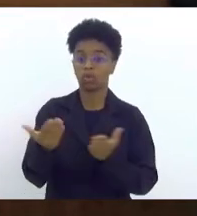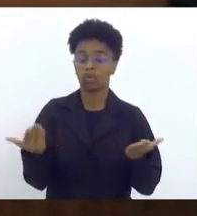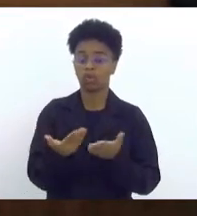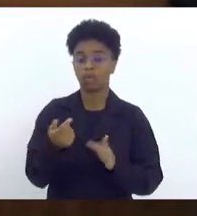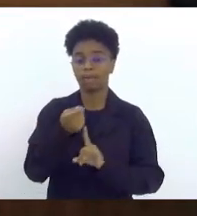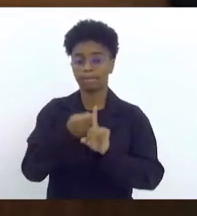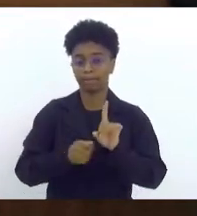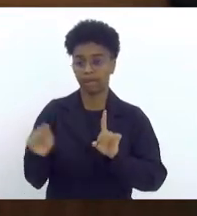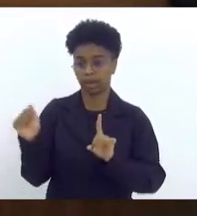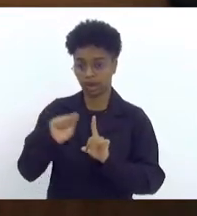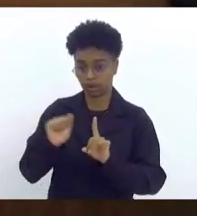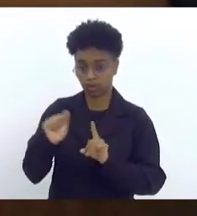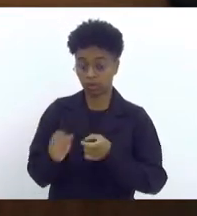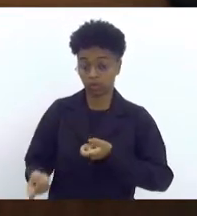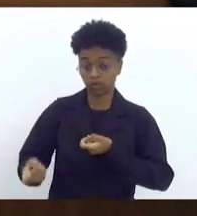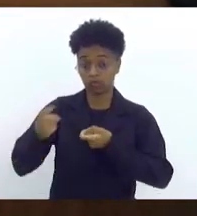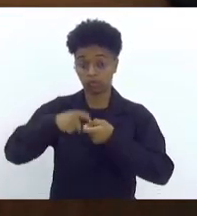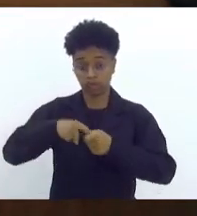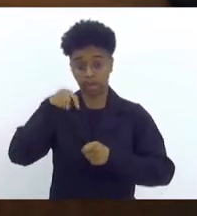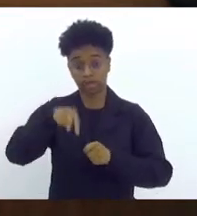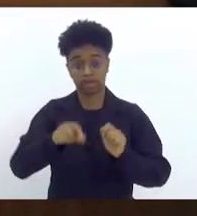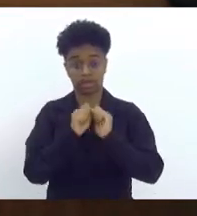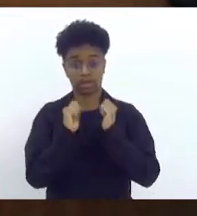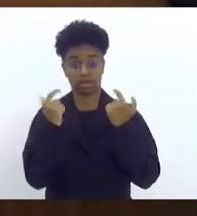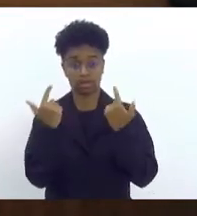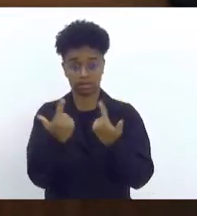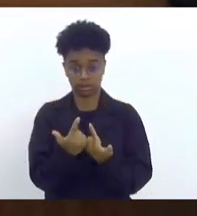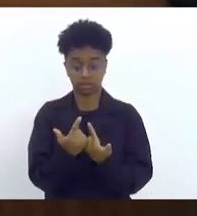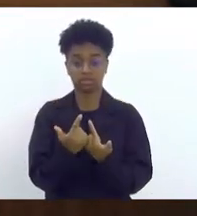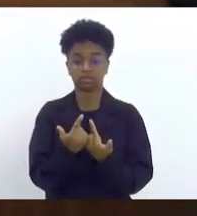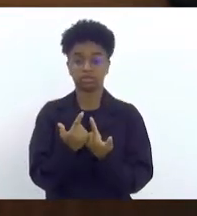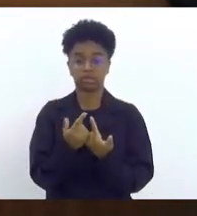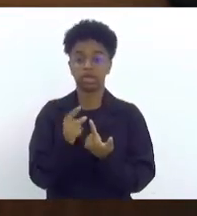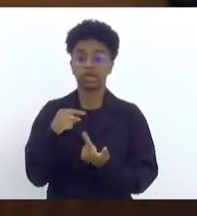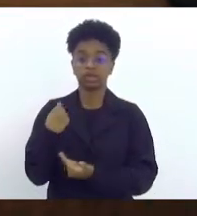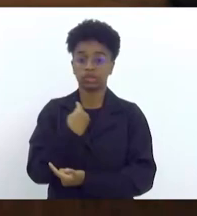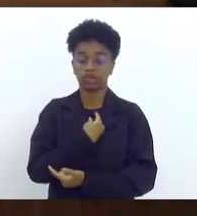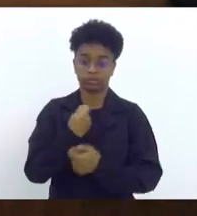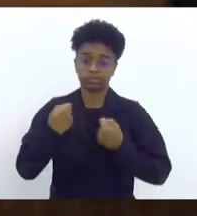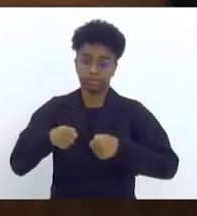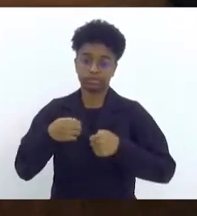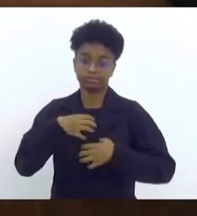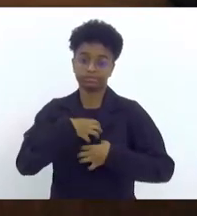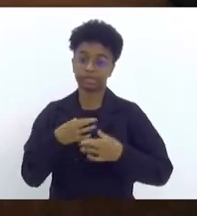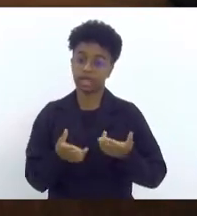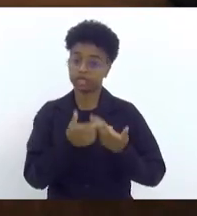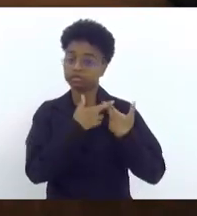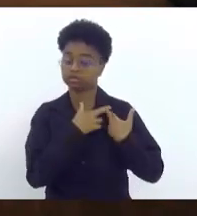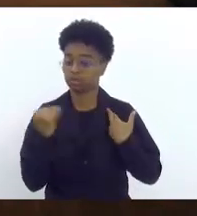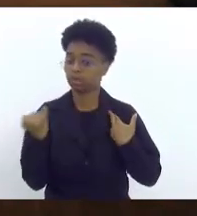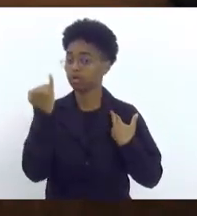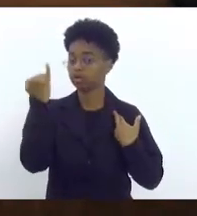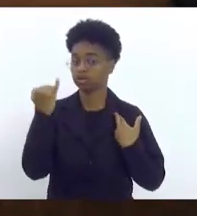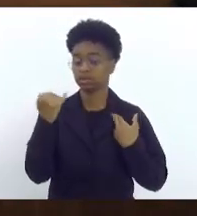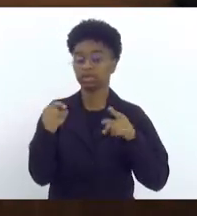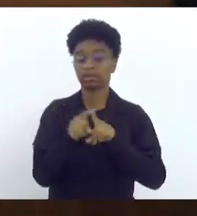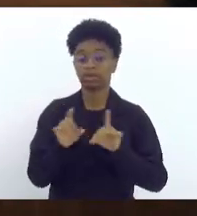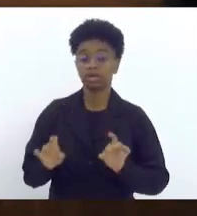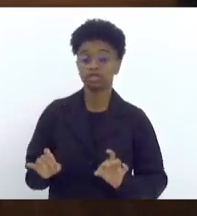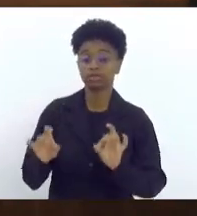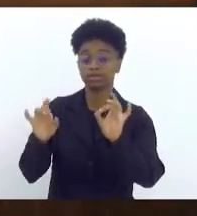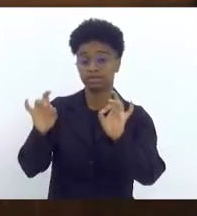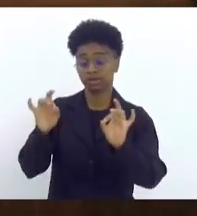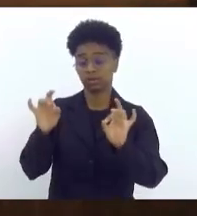de agosto no retorno a essa casa legislativa nos traz responsabilidades importantes, em especial,